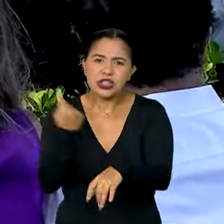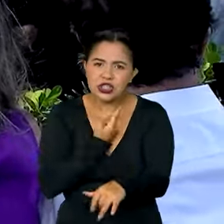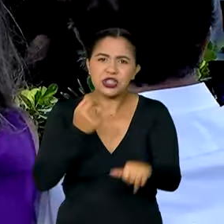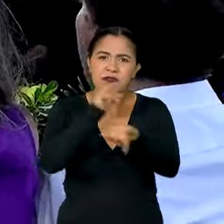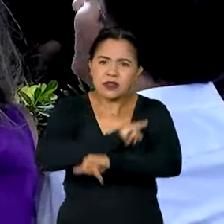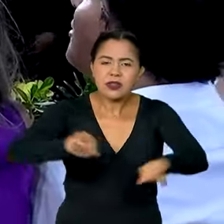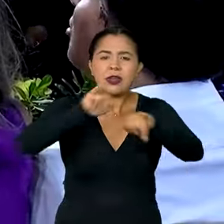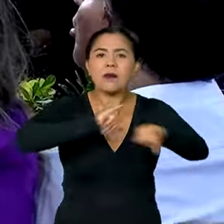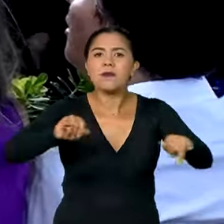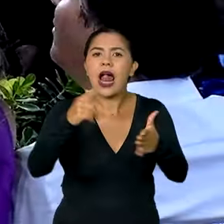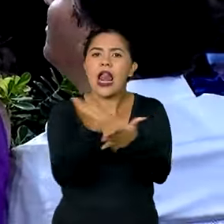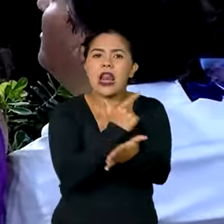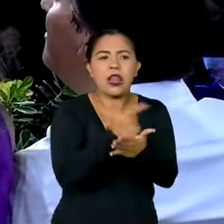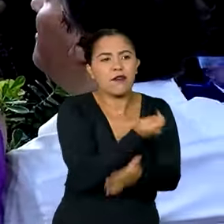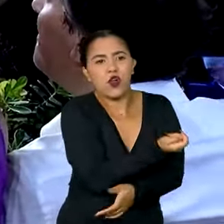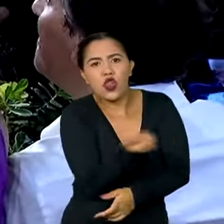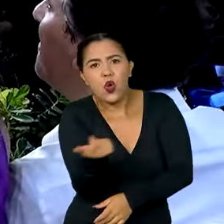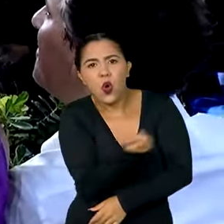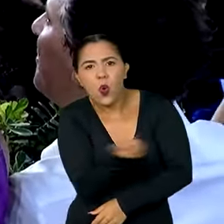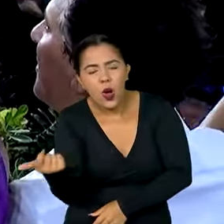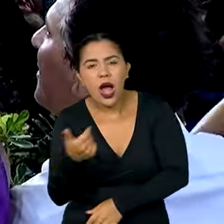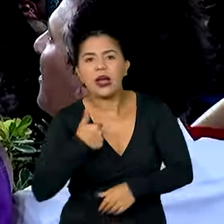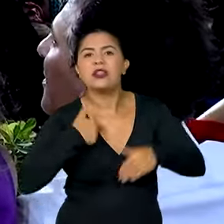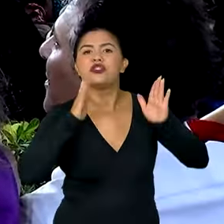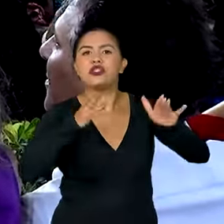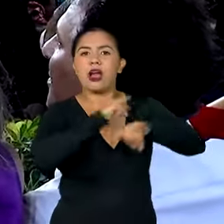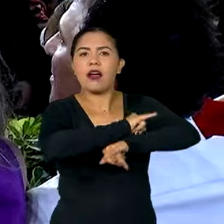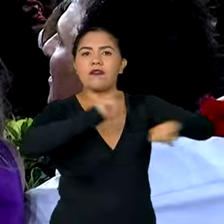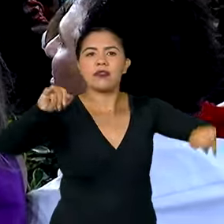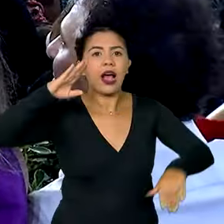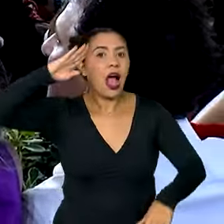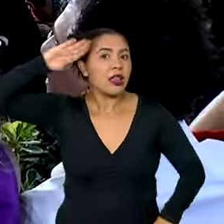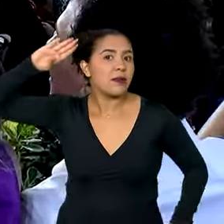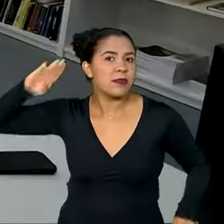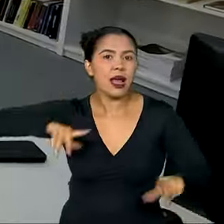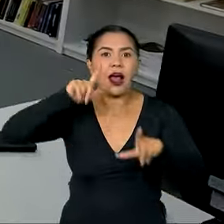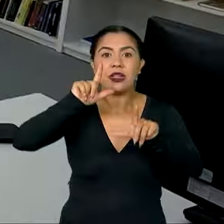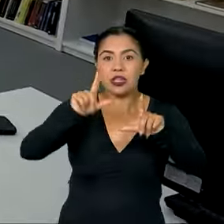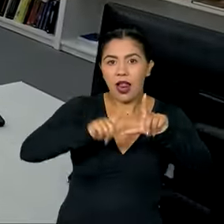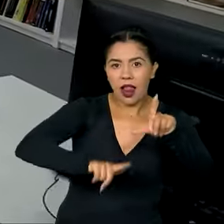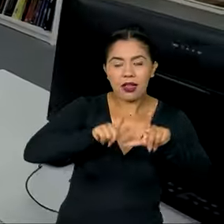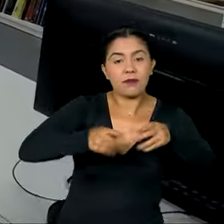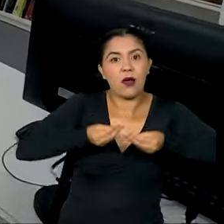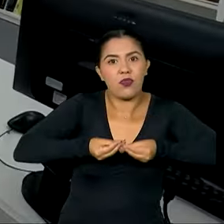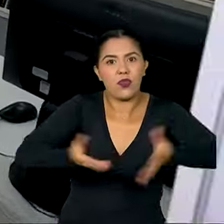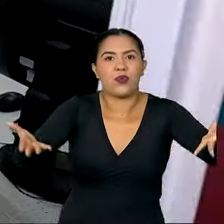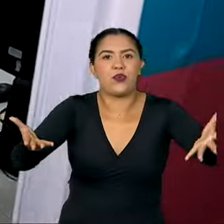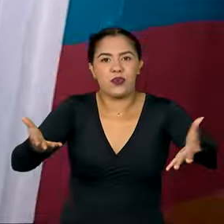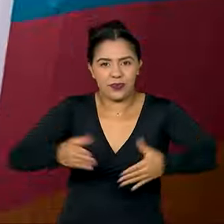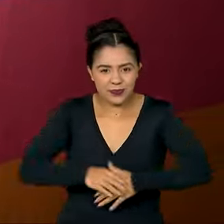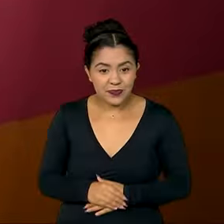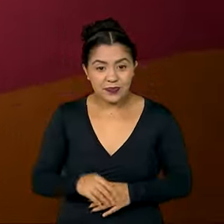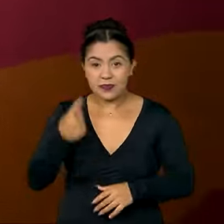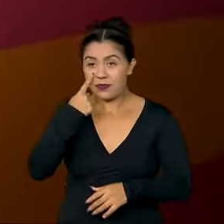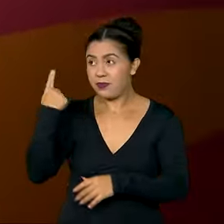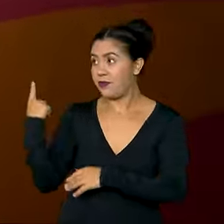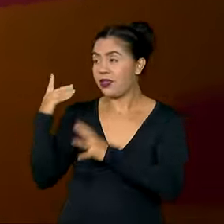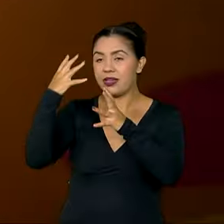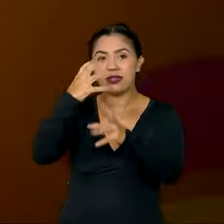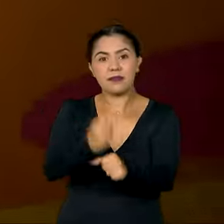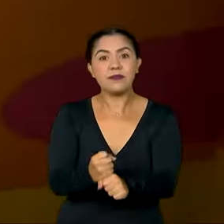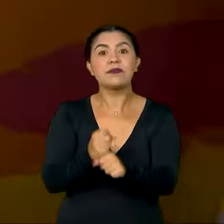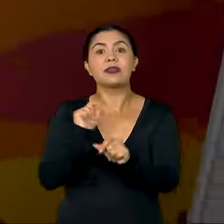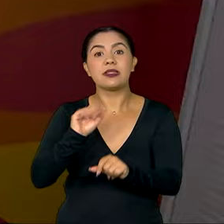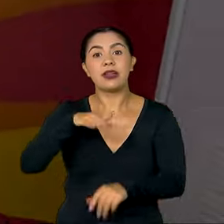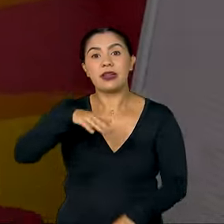para doar livro. Eu já falei até com a Academia Brasileira de Letra para doar livro. Ao todo, são quase 270